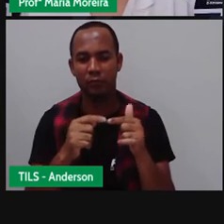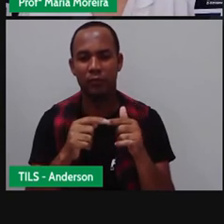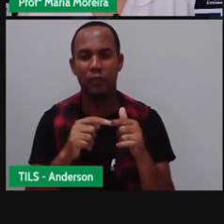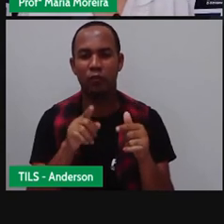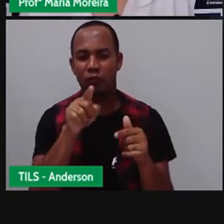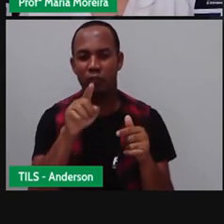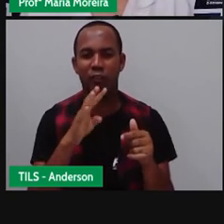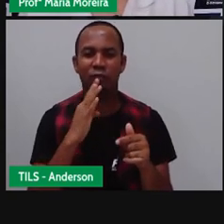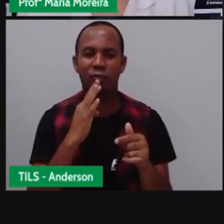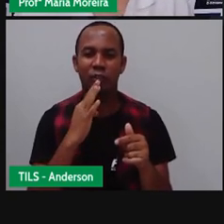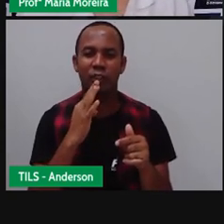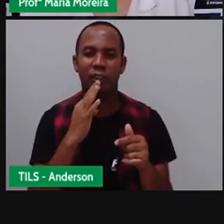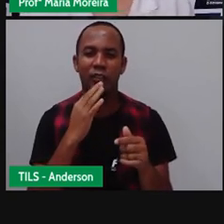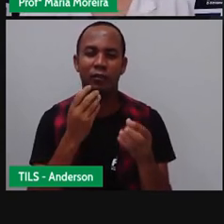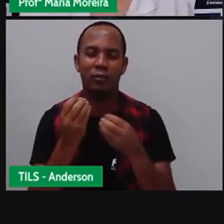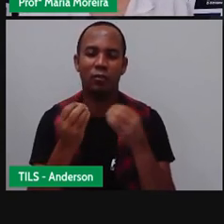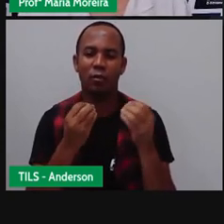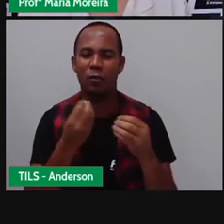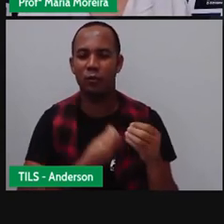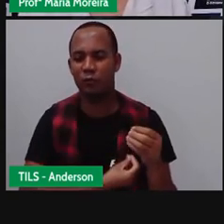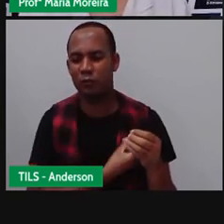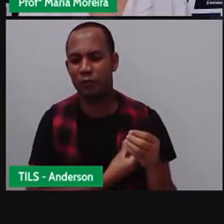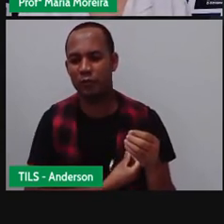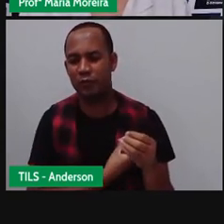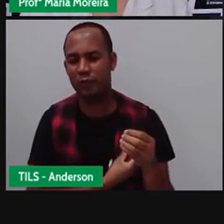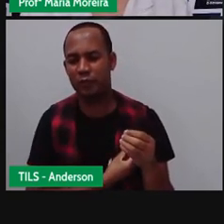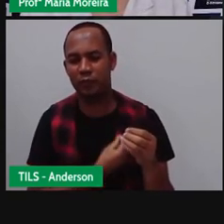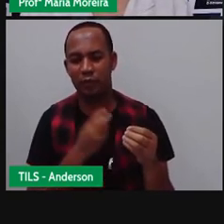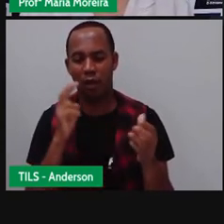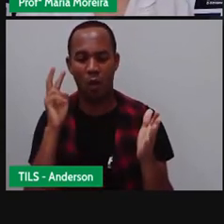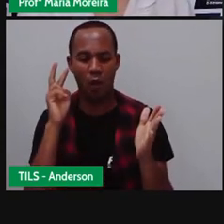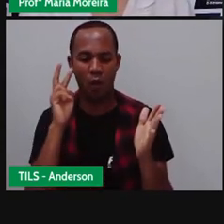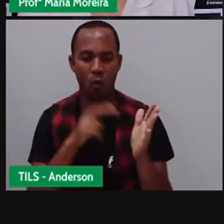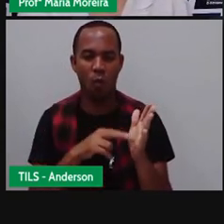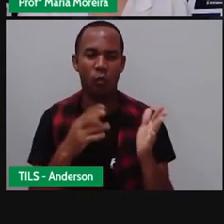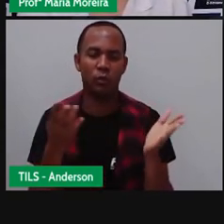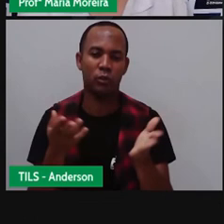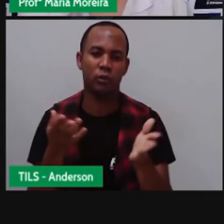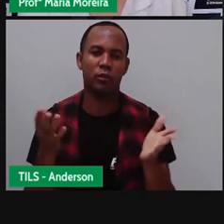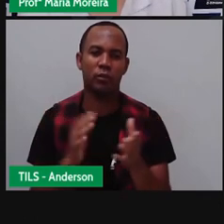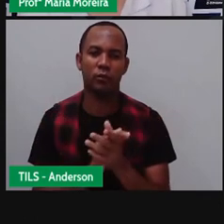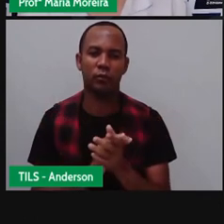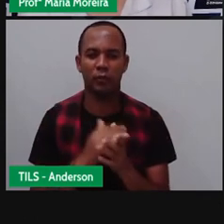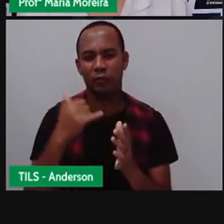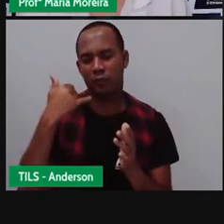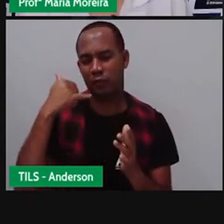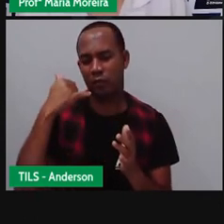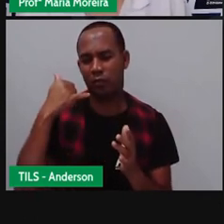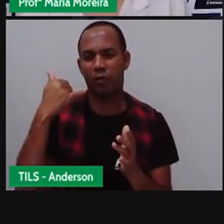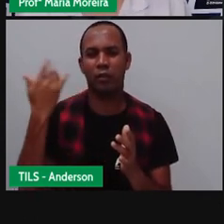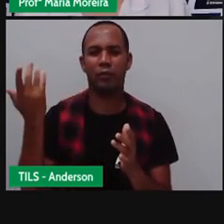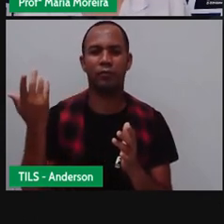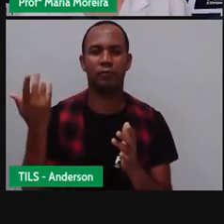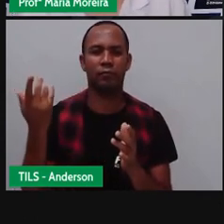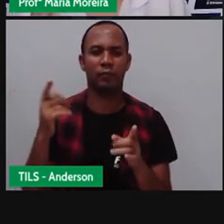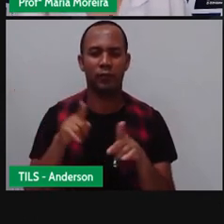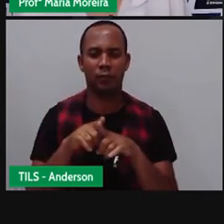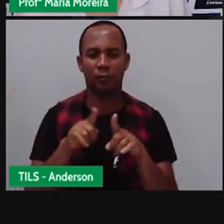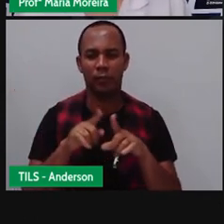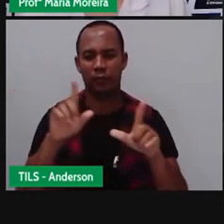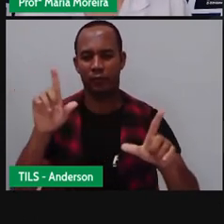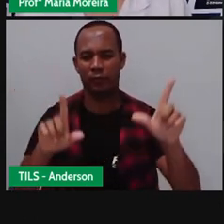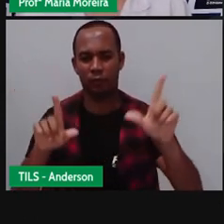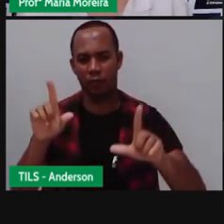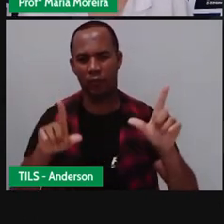conhecem. E aí acaba que a nossa vida está na palma da mão hoje. Então o aparelho celular, ele é telefone. Ele é TV.